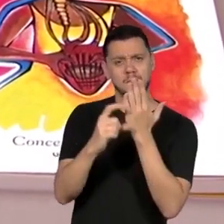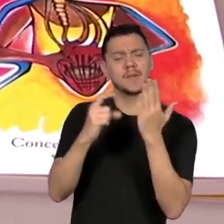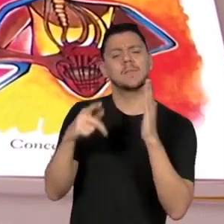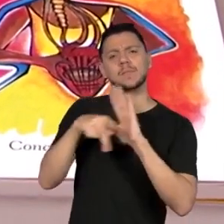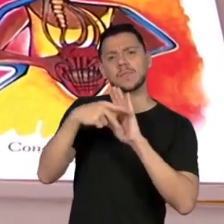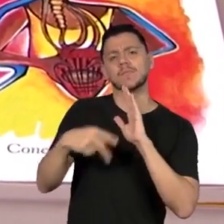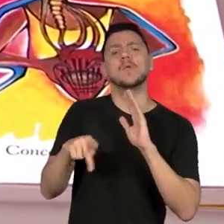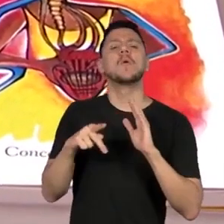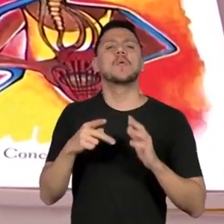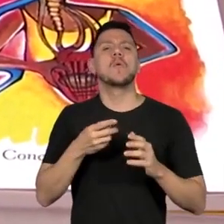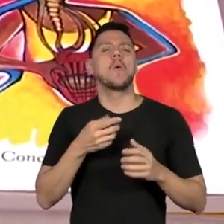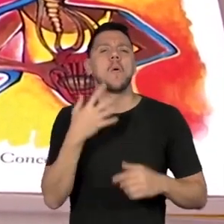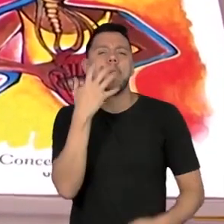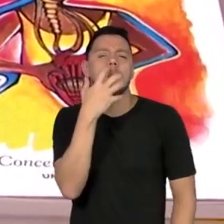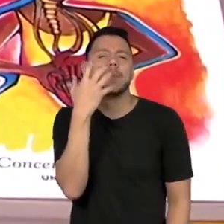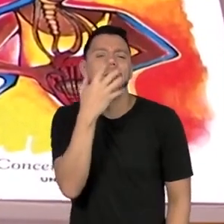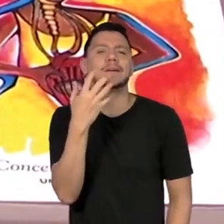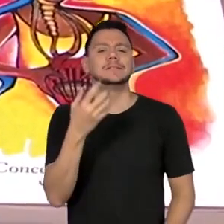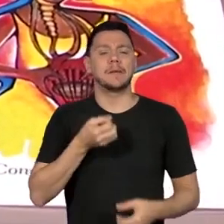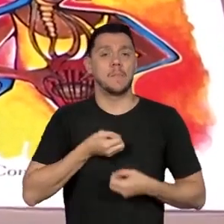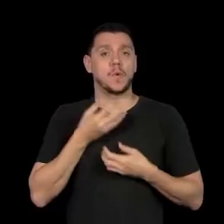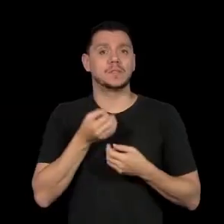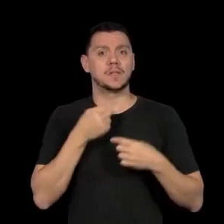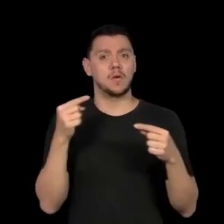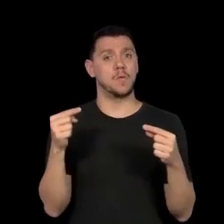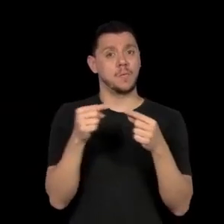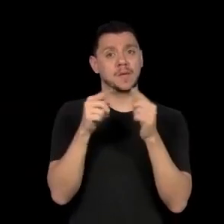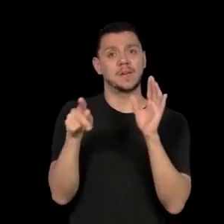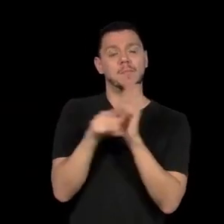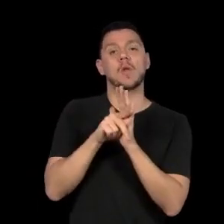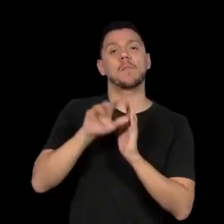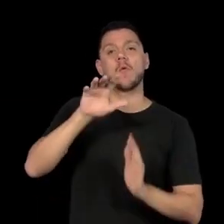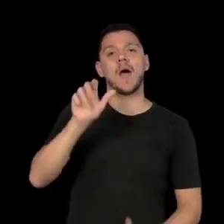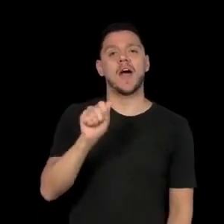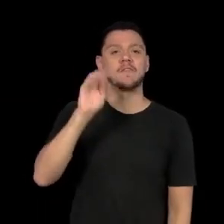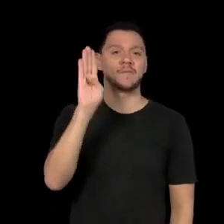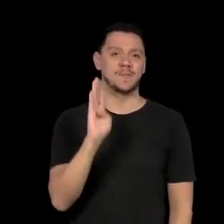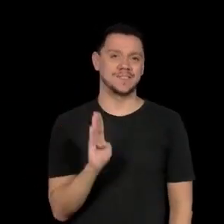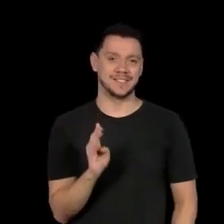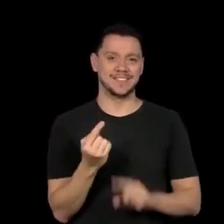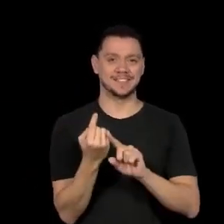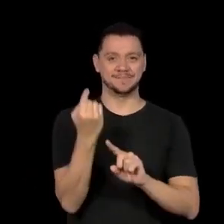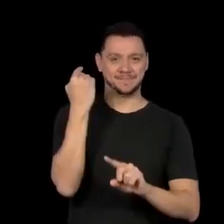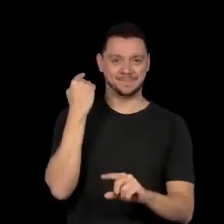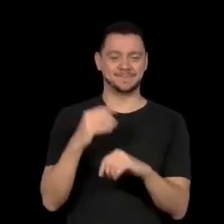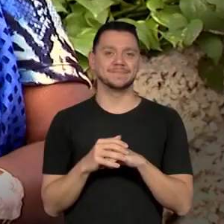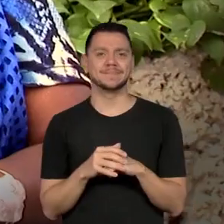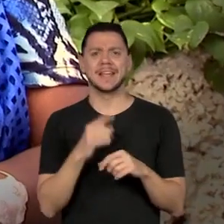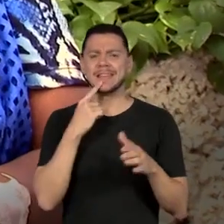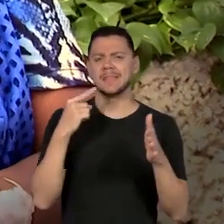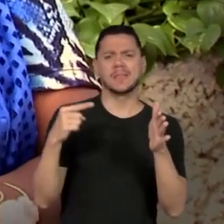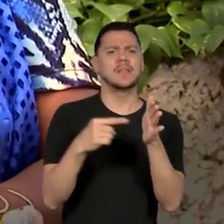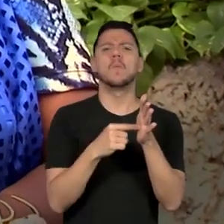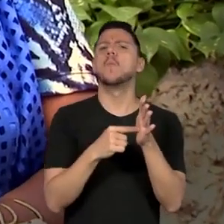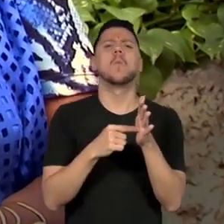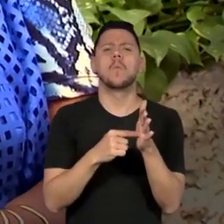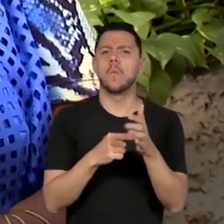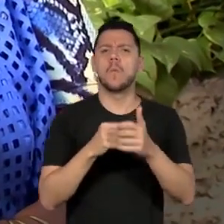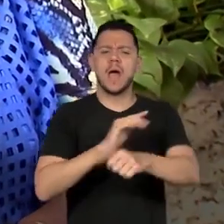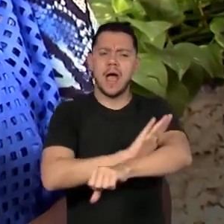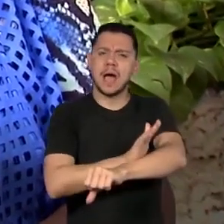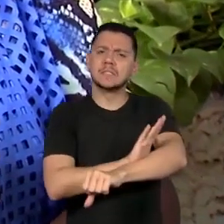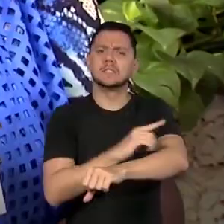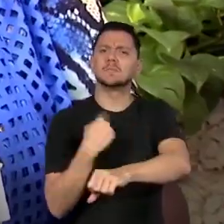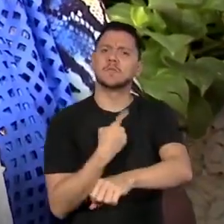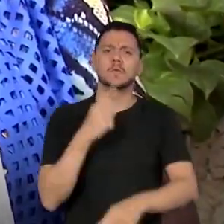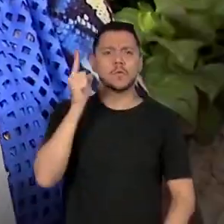resgatam a ancestralidade afro-brasileira, denunciando o racismo do nosso cotidiano, através da vivência